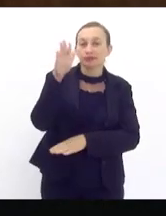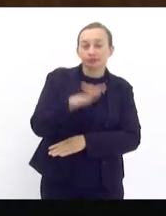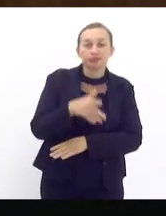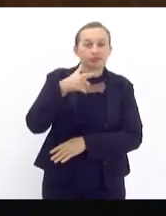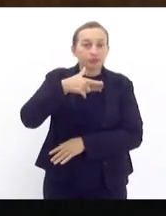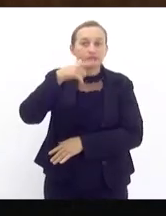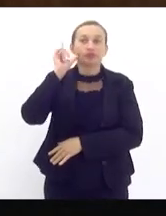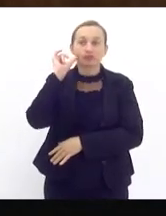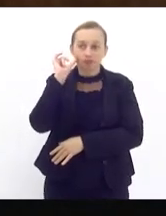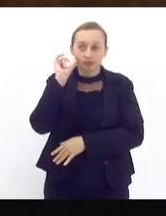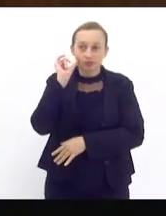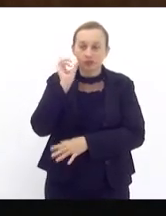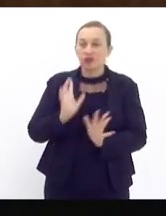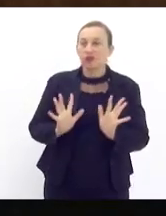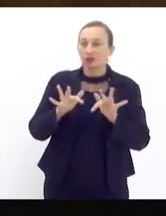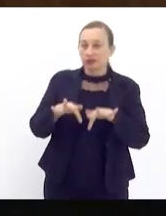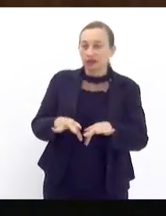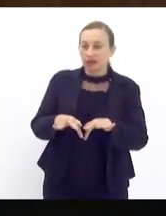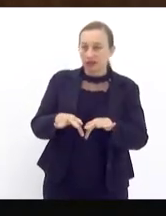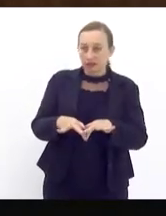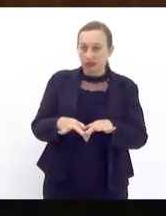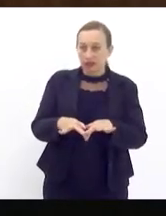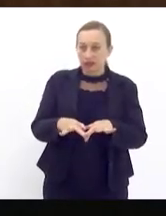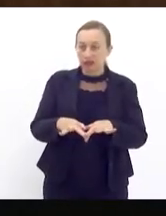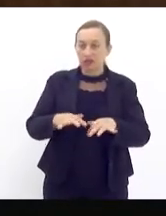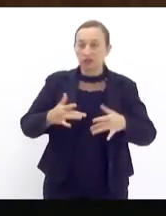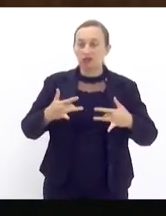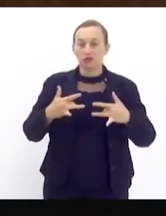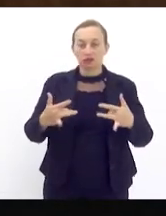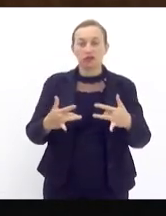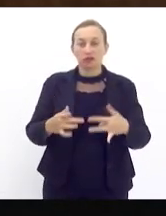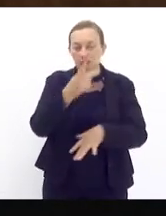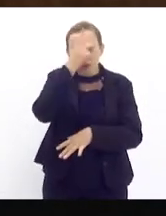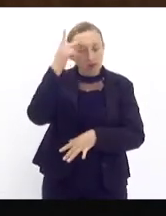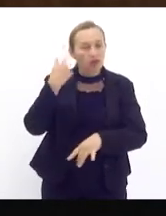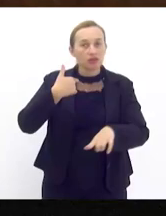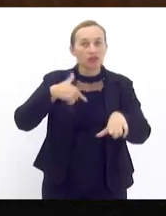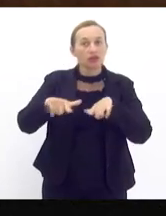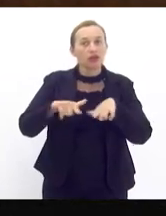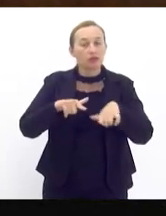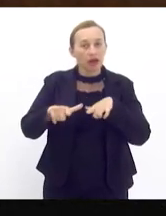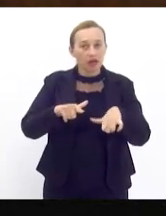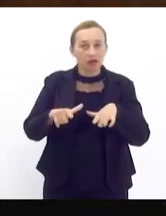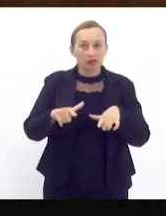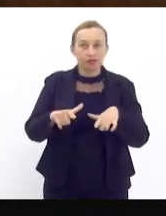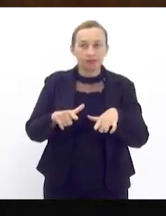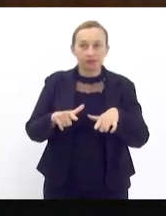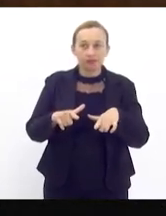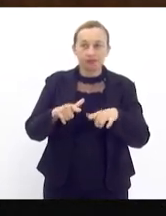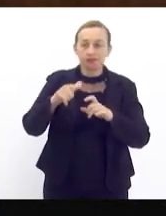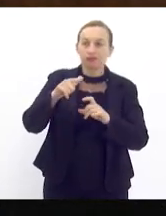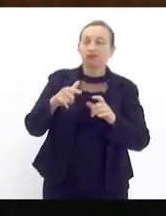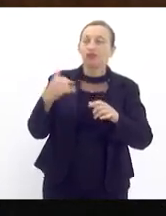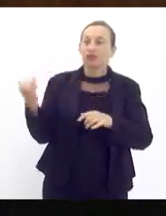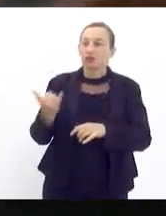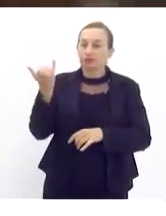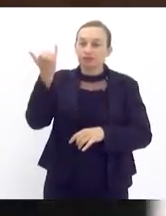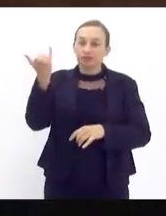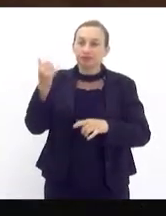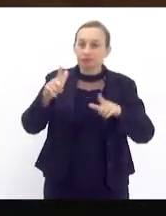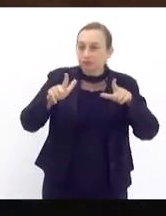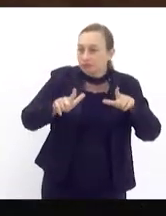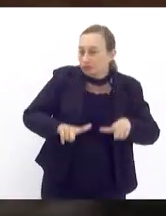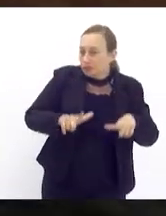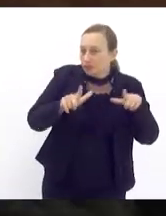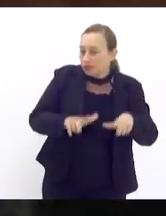ontem, cerraram fileiras em solidariedade aos trabalhadores desse importante equipamento